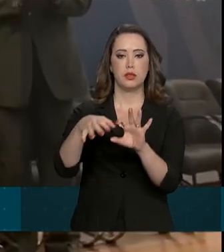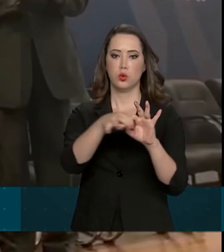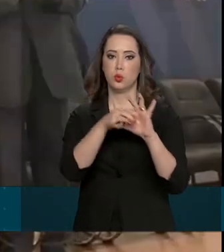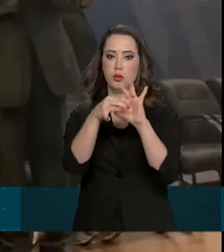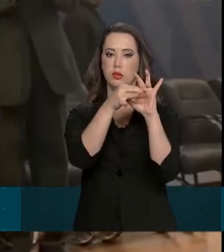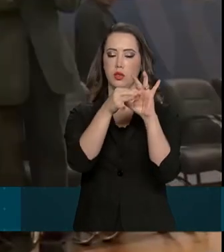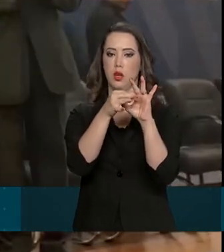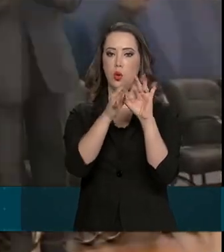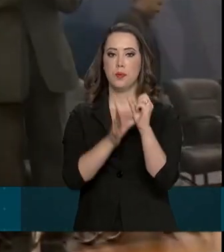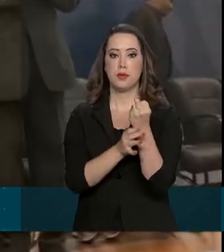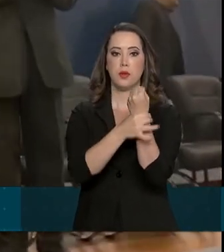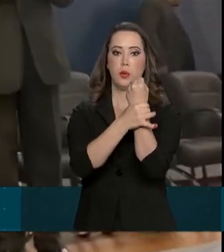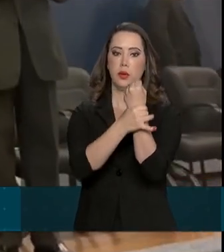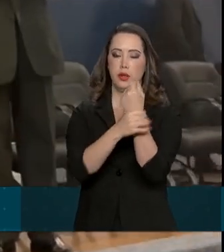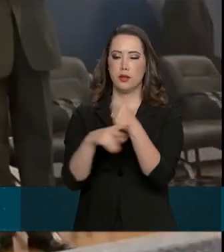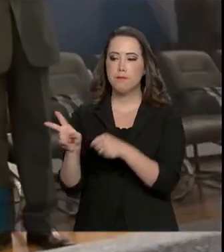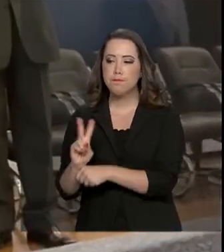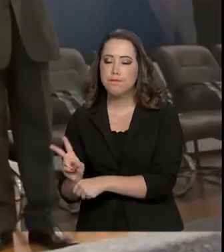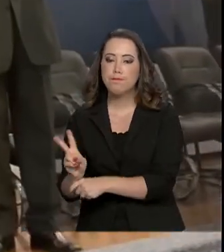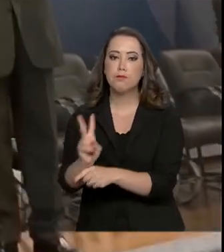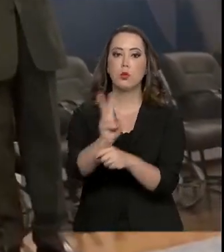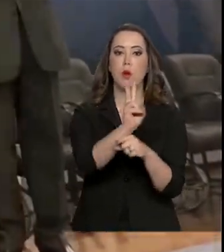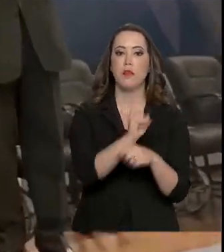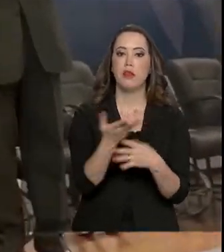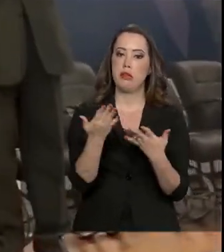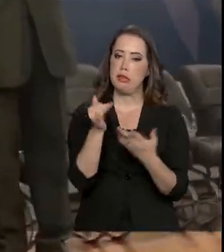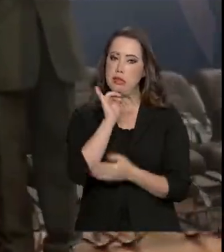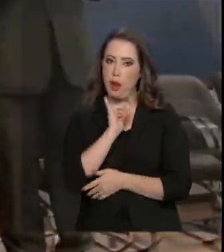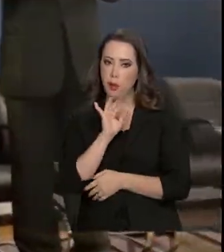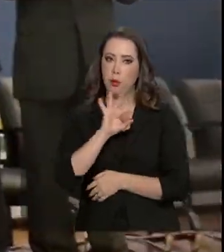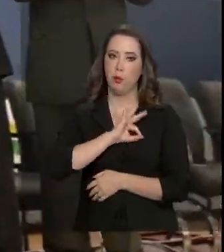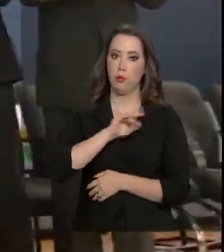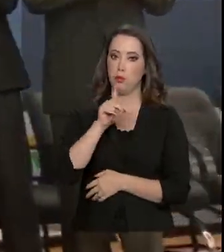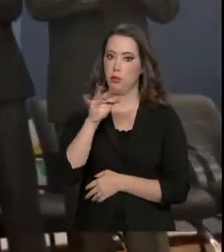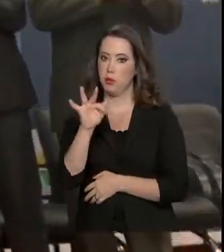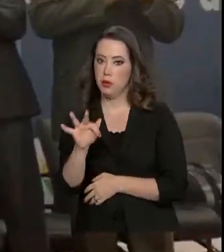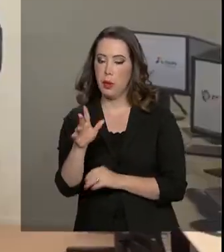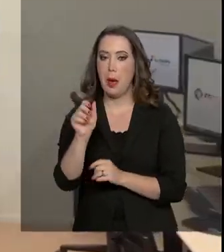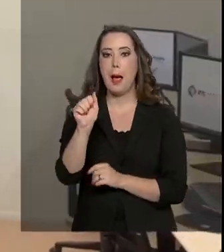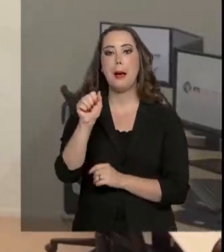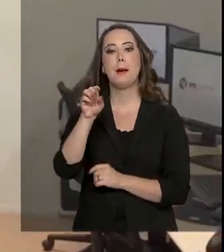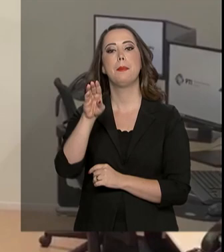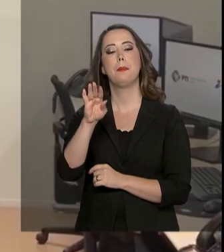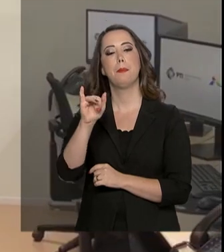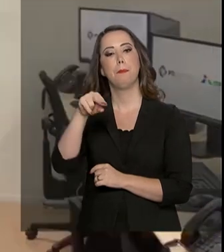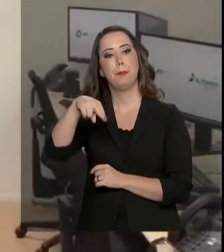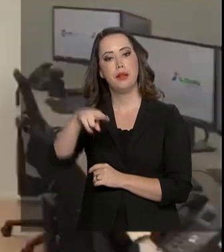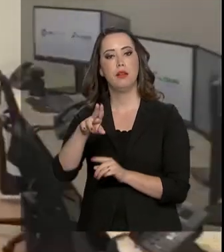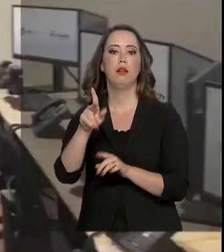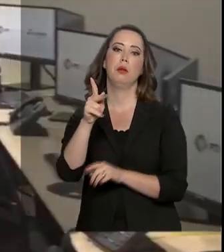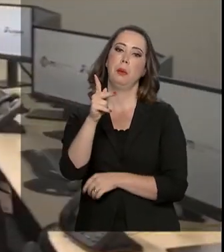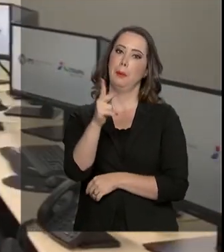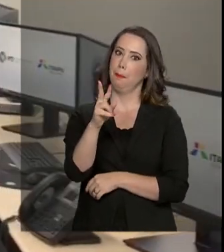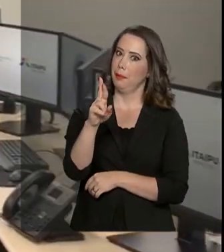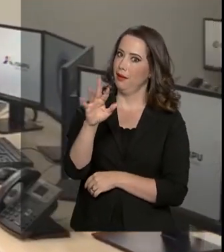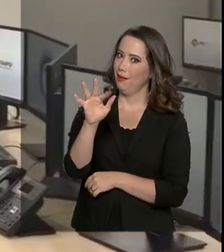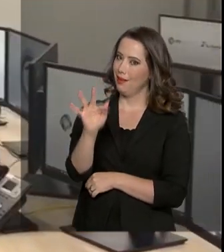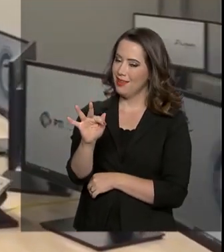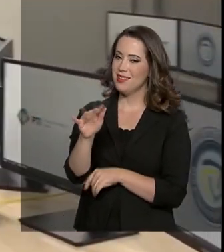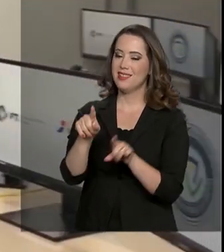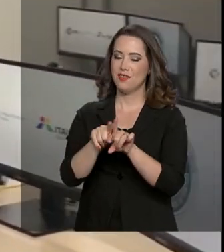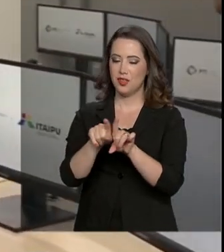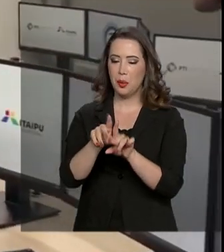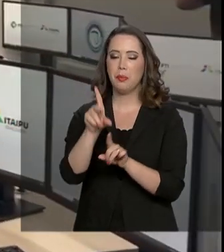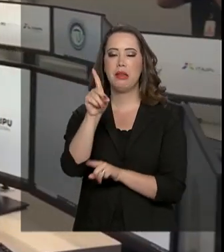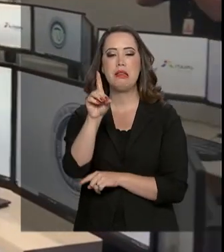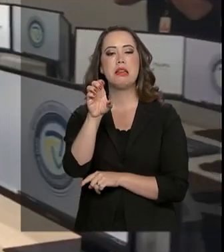dos órgãos de segurança e monitoramento, como Polícia Federal, ABIN, PRF e Departamento Nacional Penitenciário.